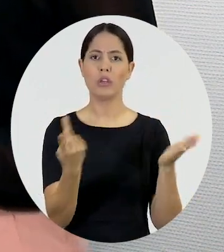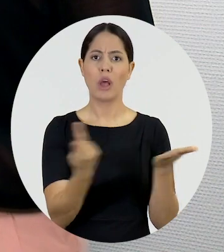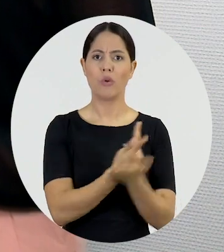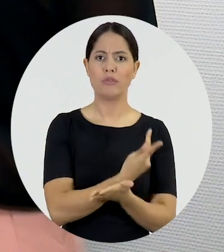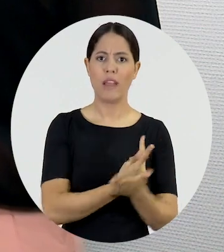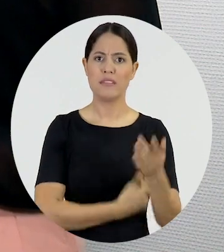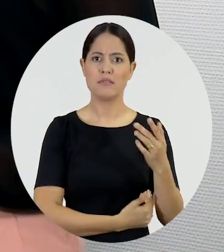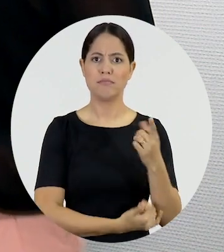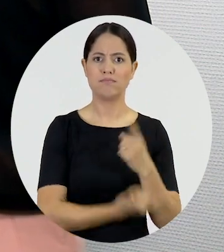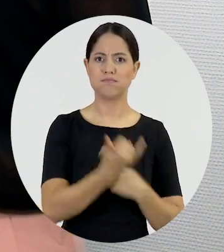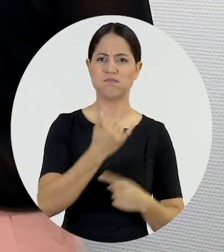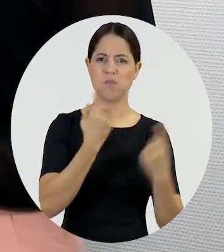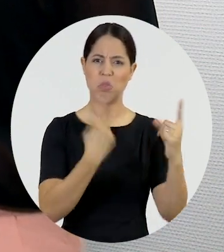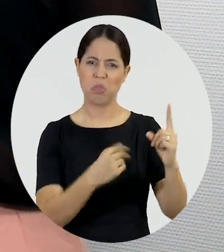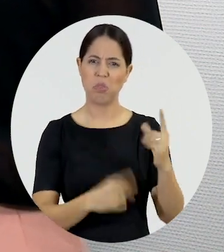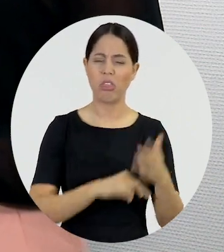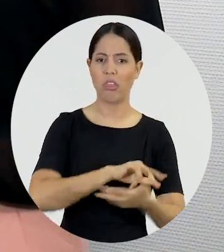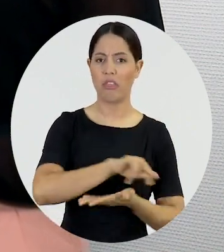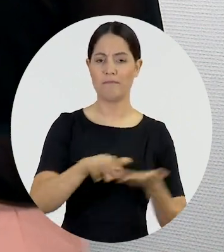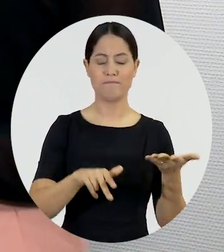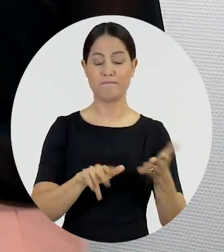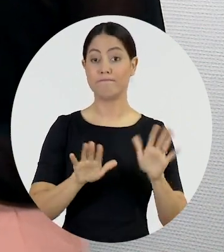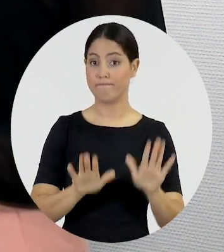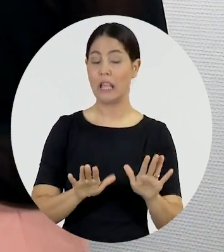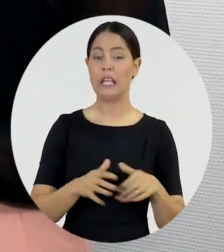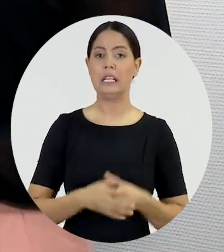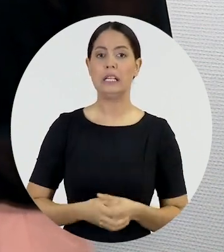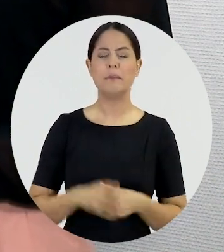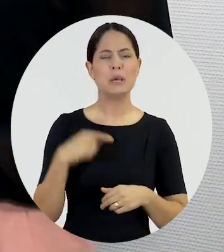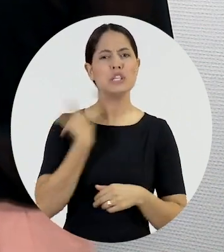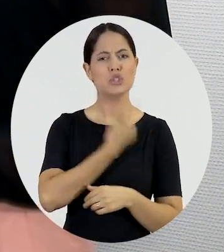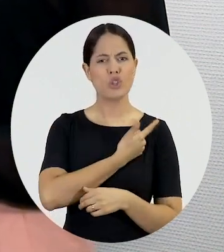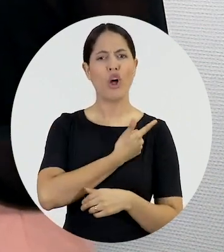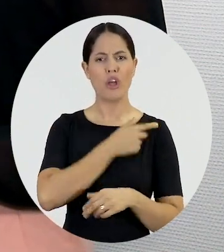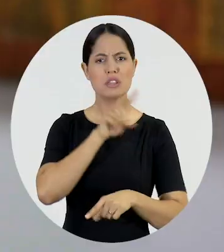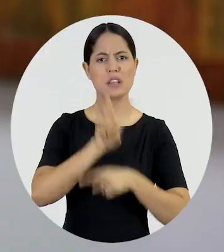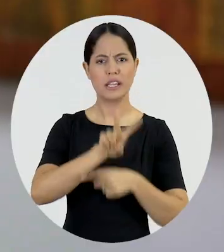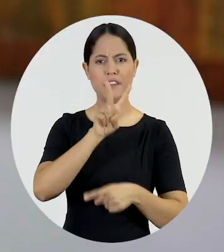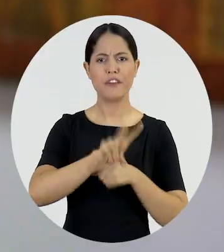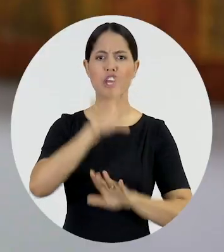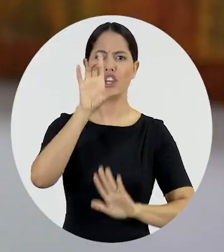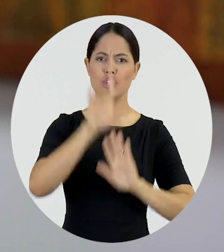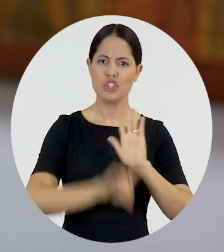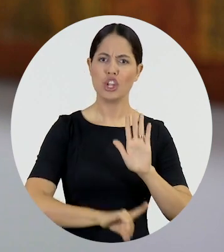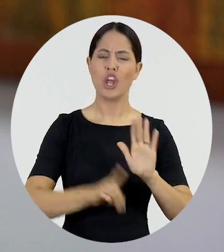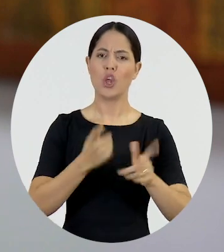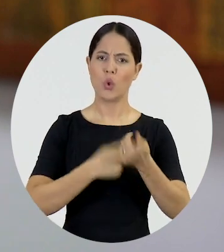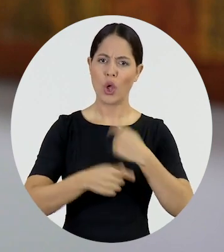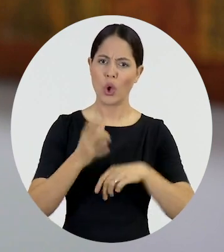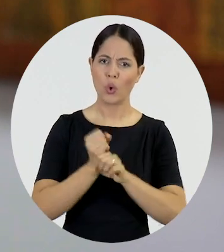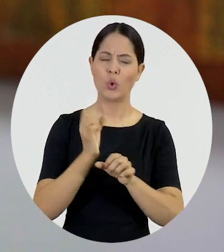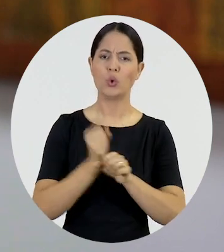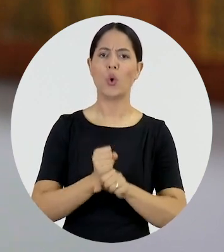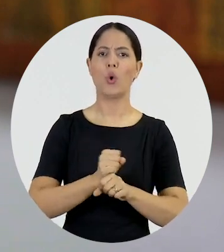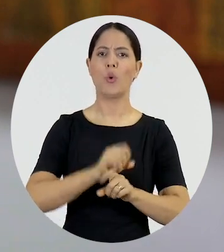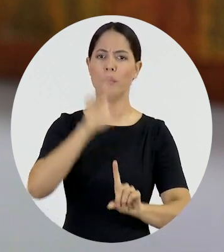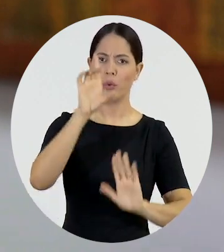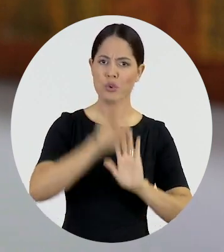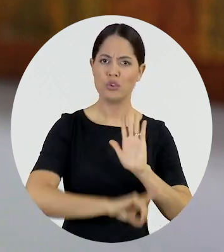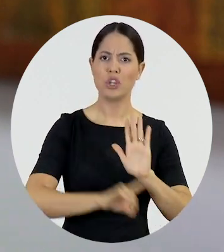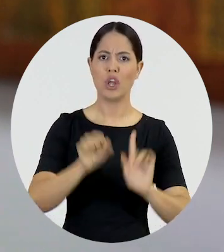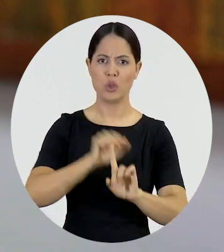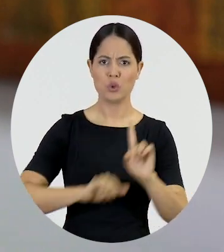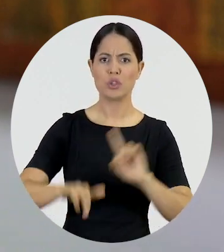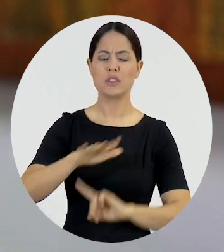barbárie. Ou é isso, ou é a barbárie. E defendemos todo um elenco de direitos econômicos, sociais, culturais,